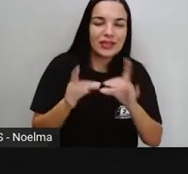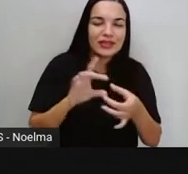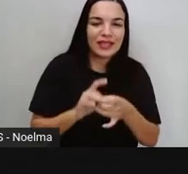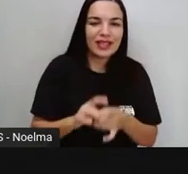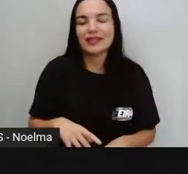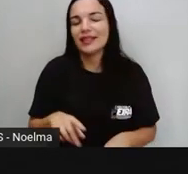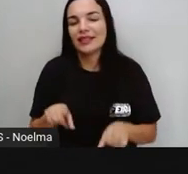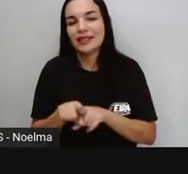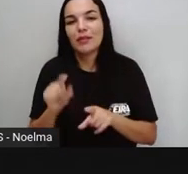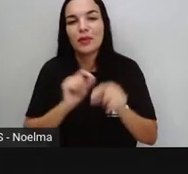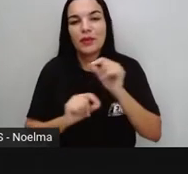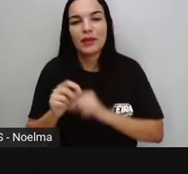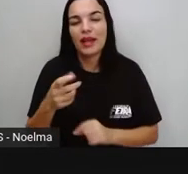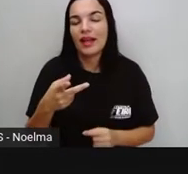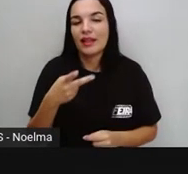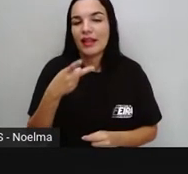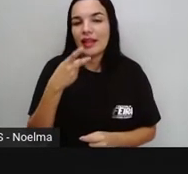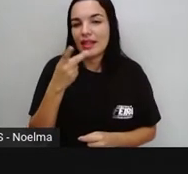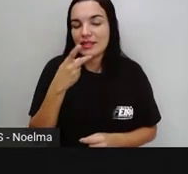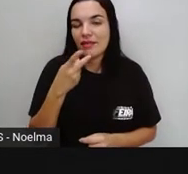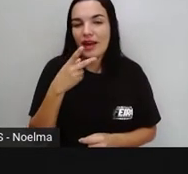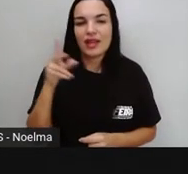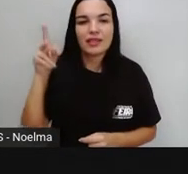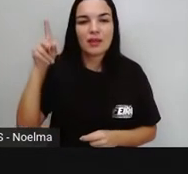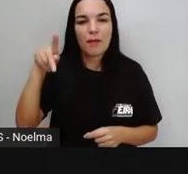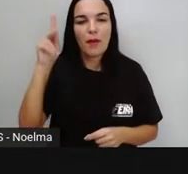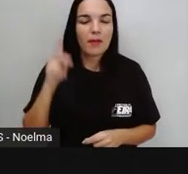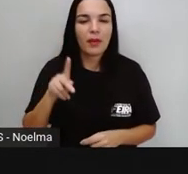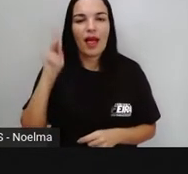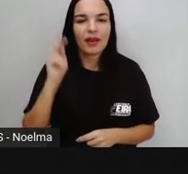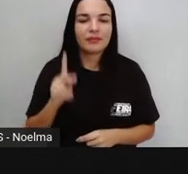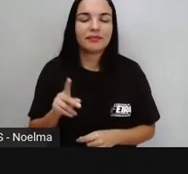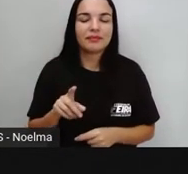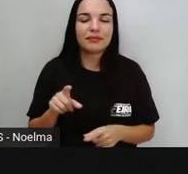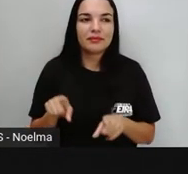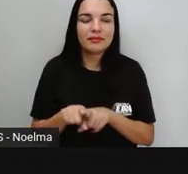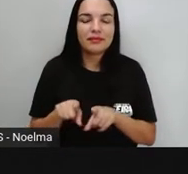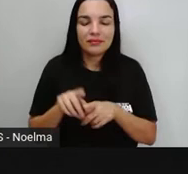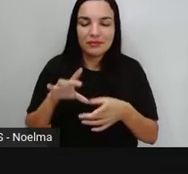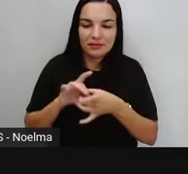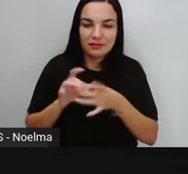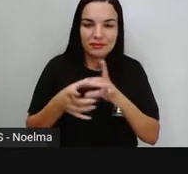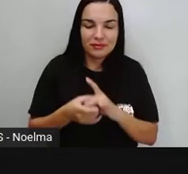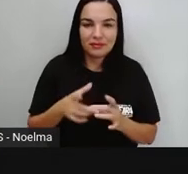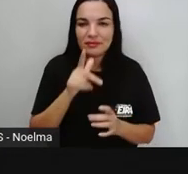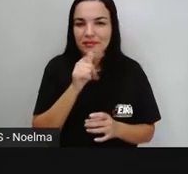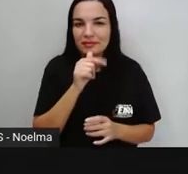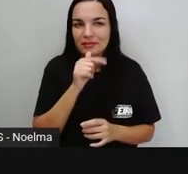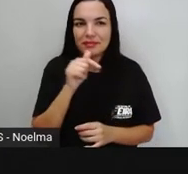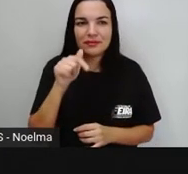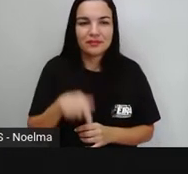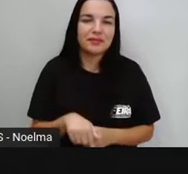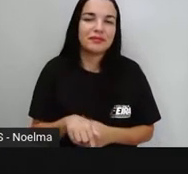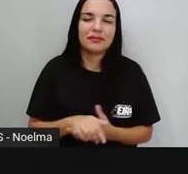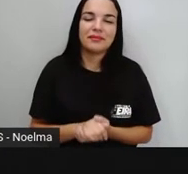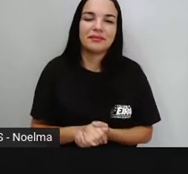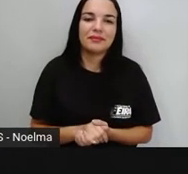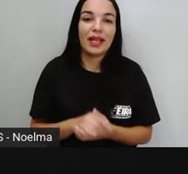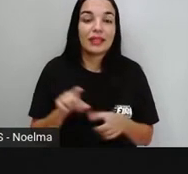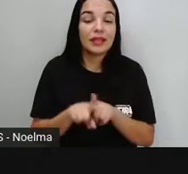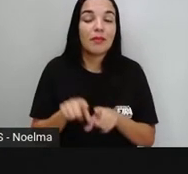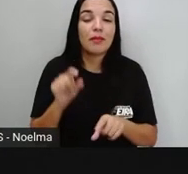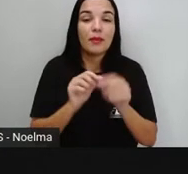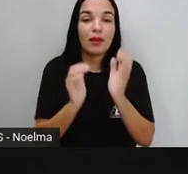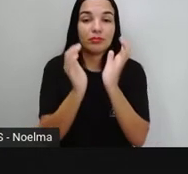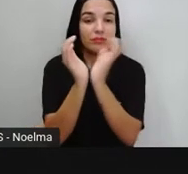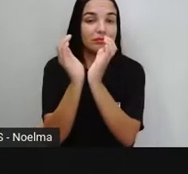nas conversas, né? Nas falas populares relacionadas à Caixa d'Água do Tomba. E aí é interessante perceber,